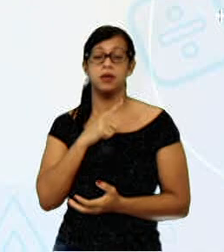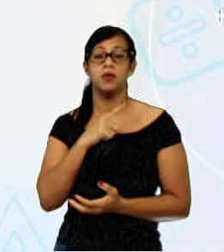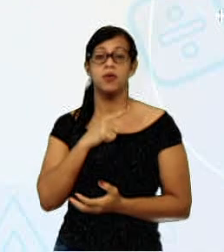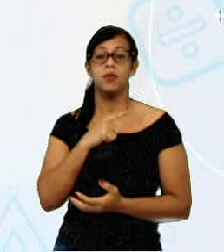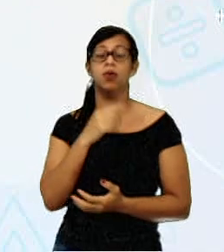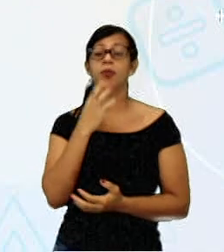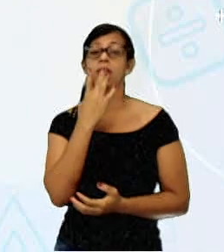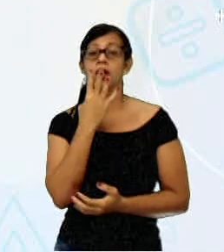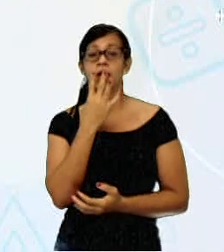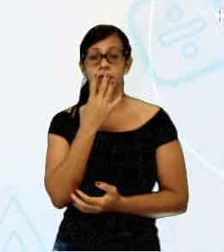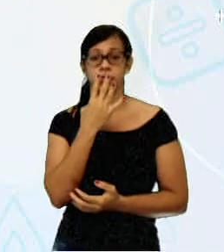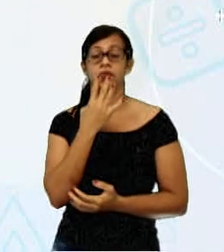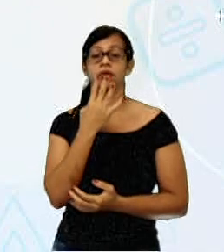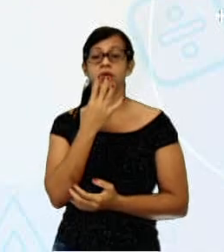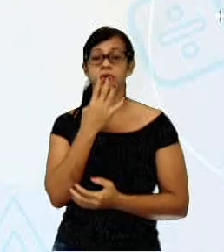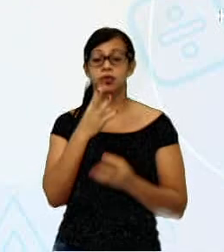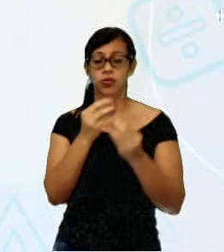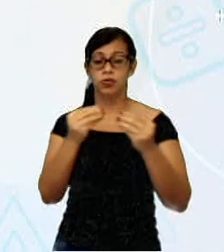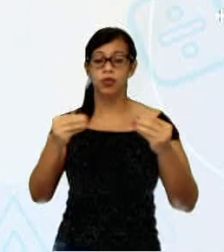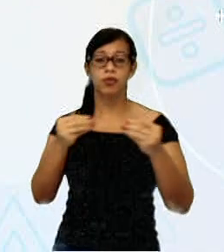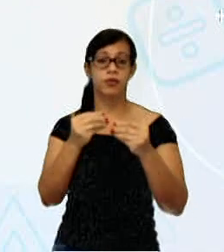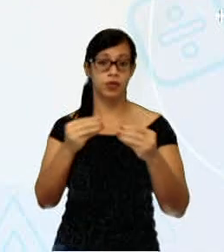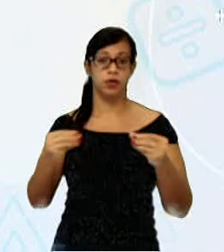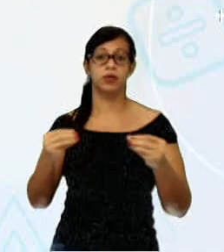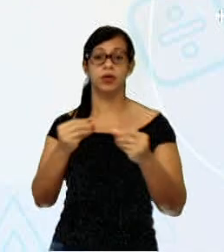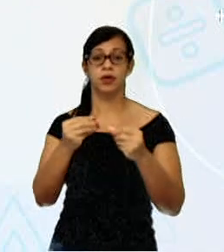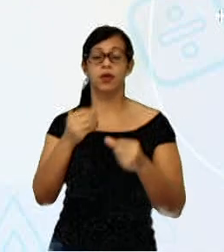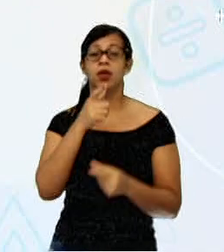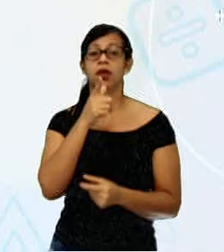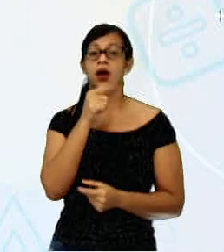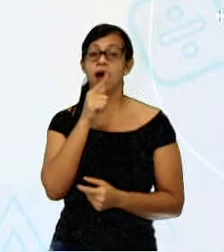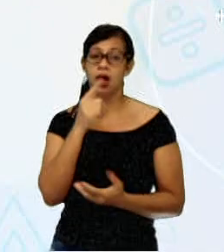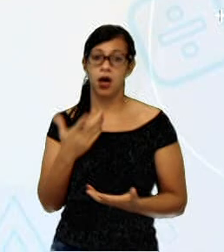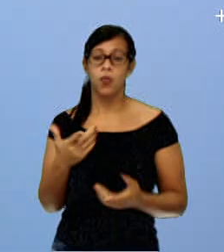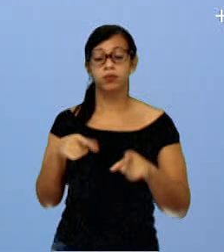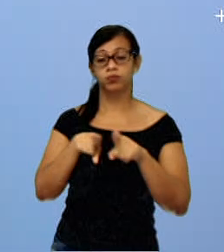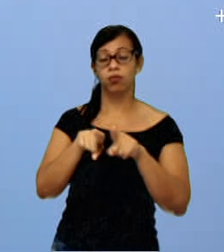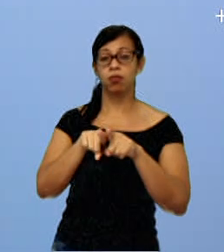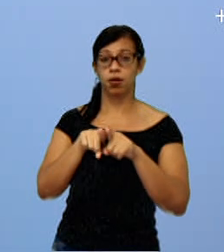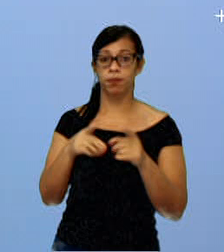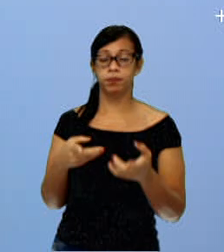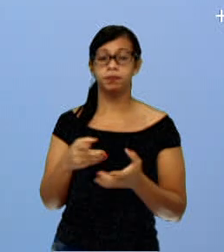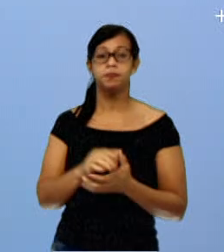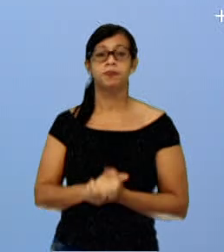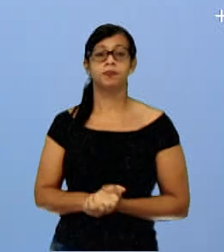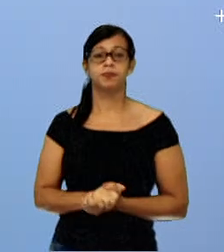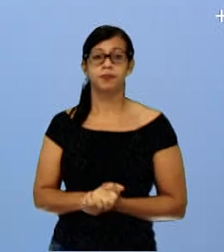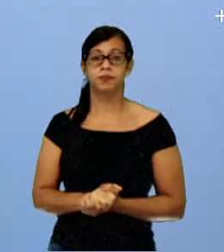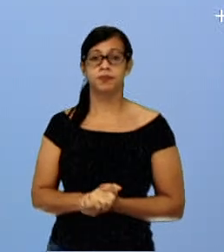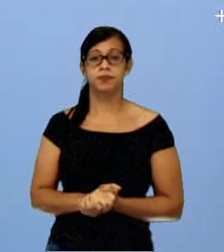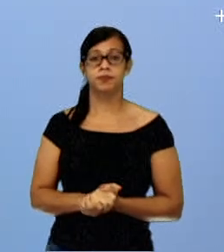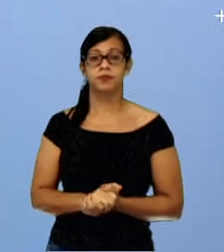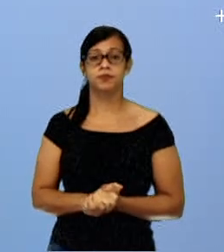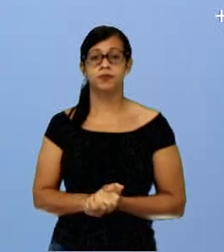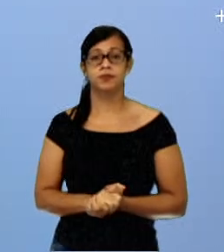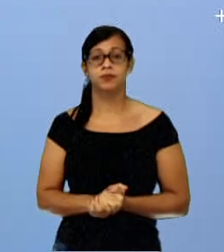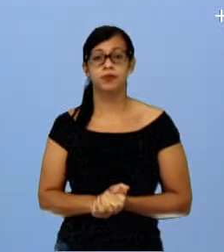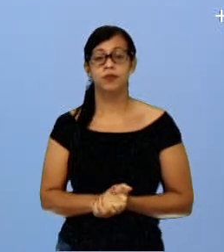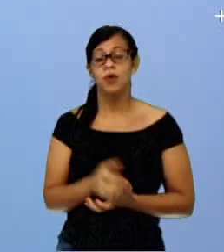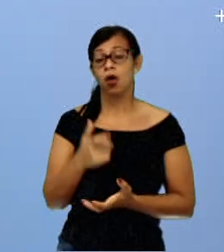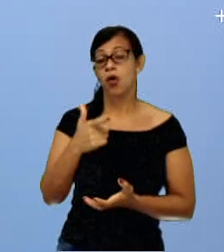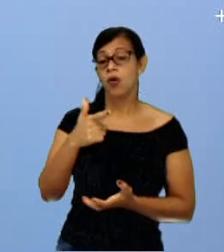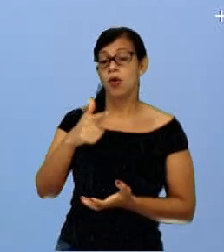e como aglutinante a resina vegetal, que é a goma arábica. Outra variação também,